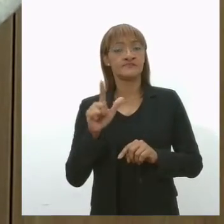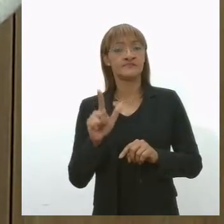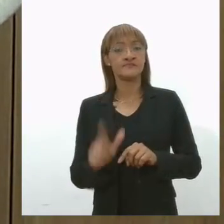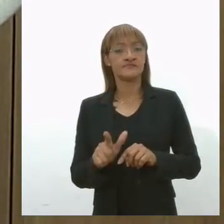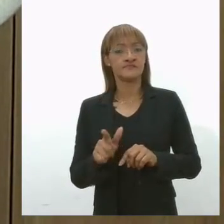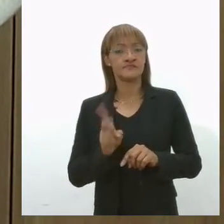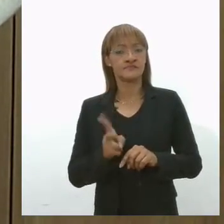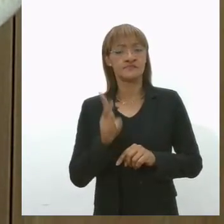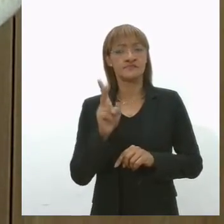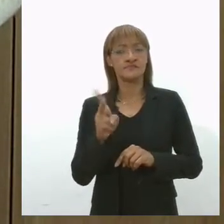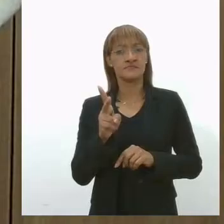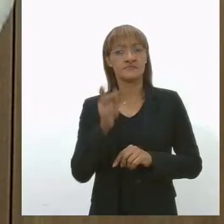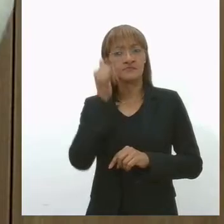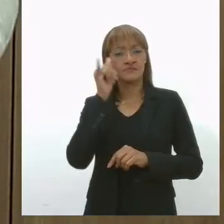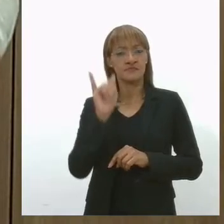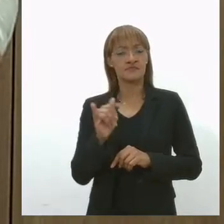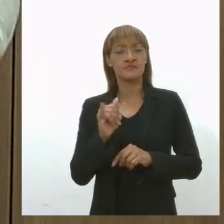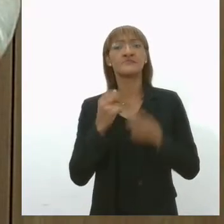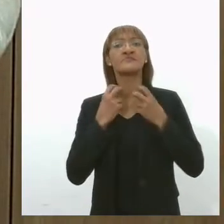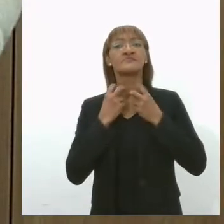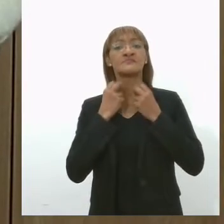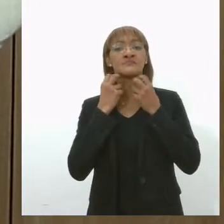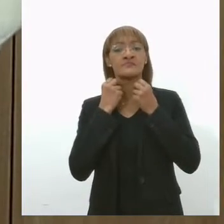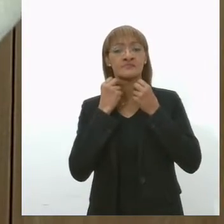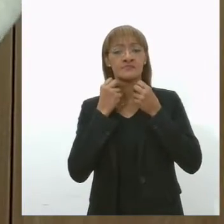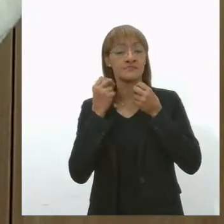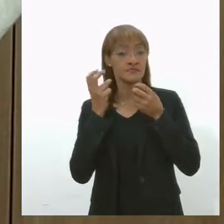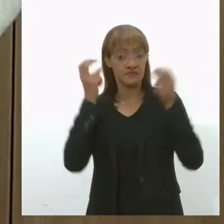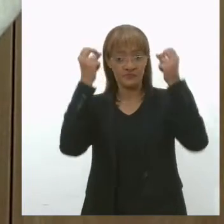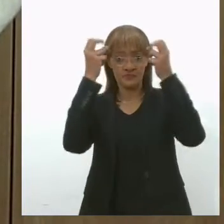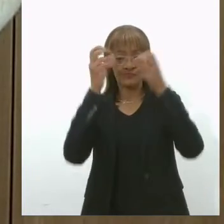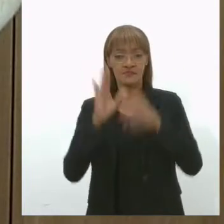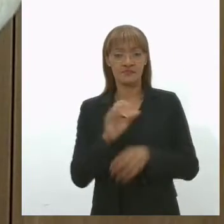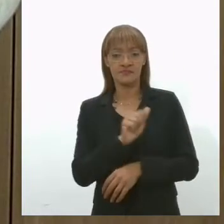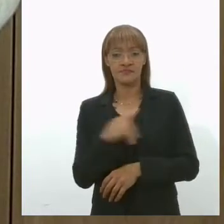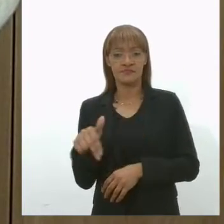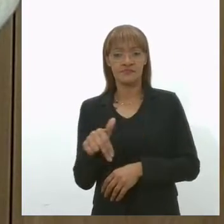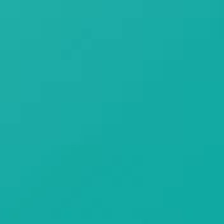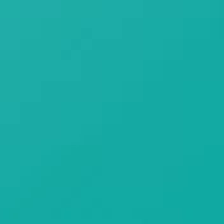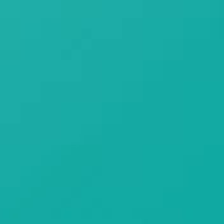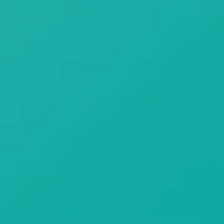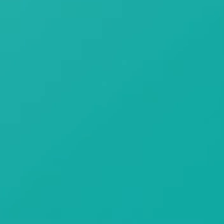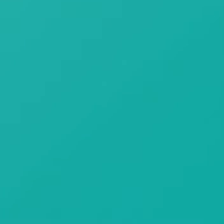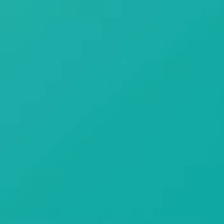câncer de cabeça e pescoço. E esse é o tema da Agência de Notícias, a Lese.